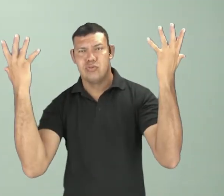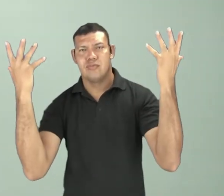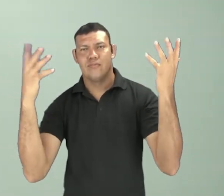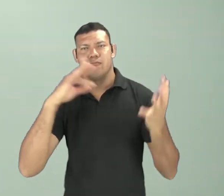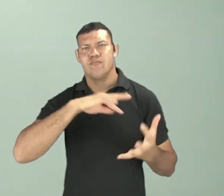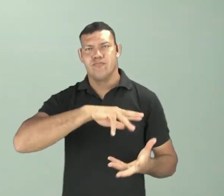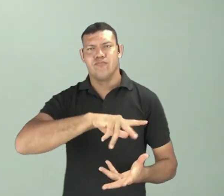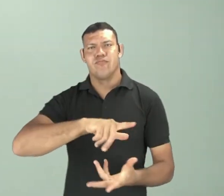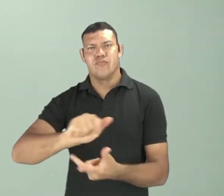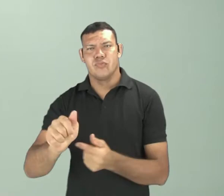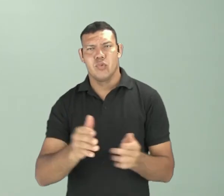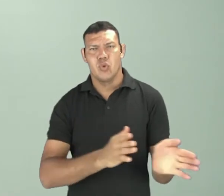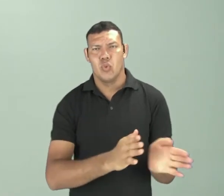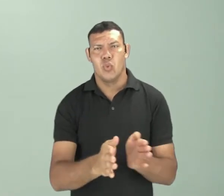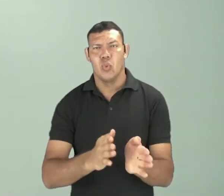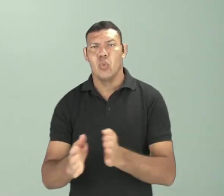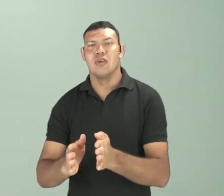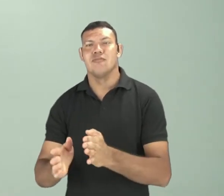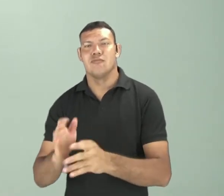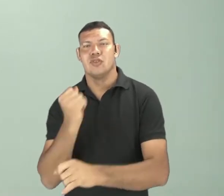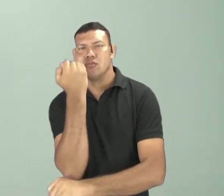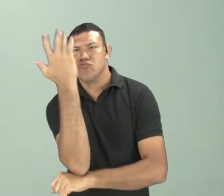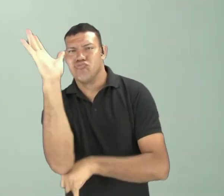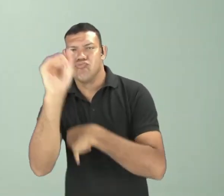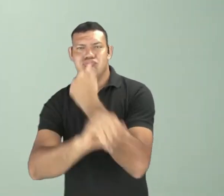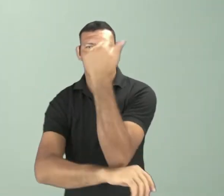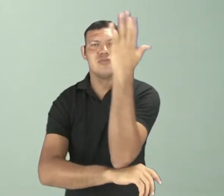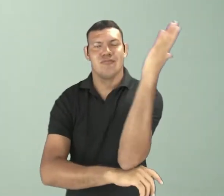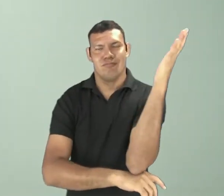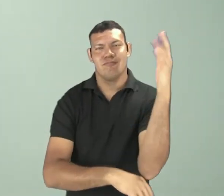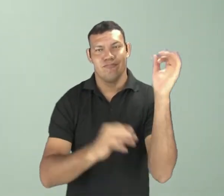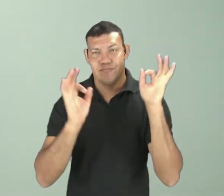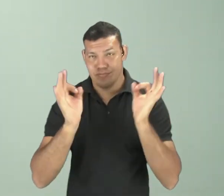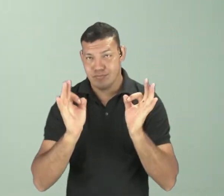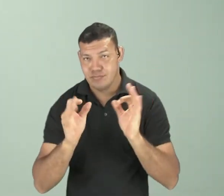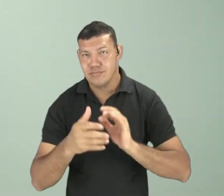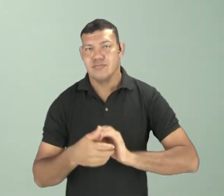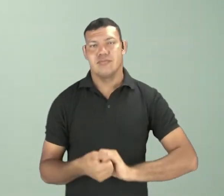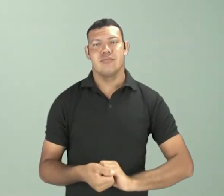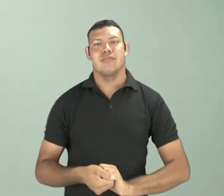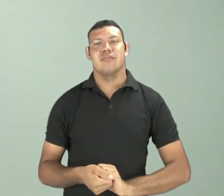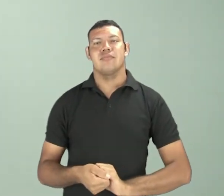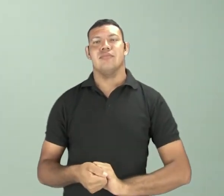da natureza ao longo desse nosso planeta, certo, pessoal?